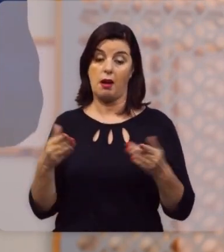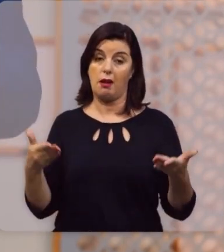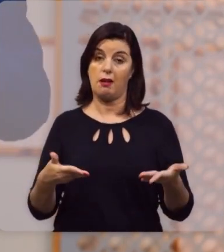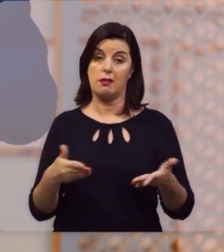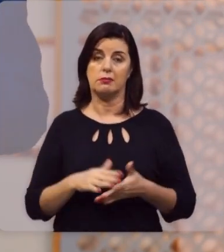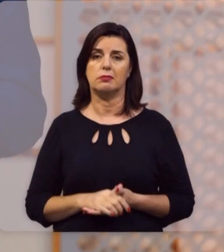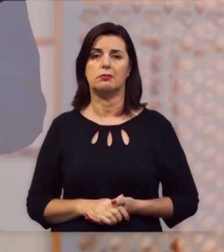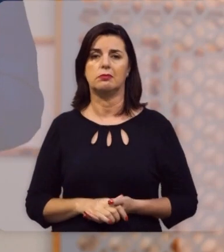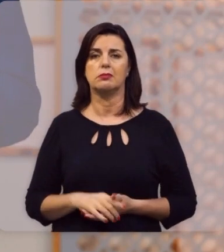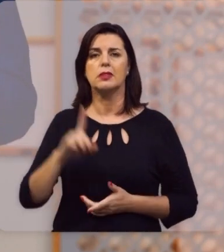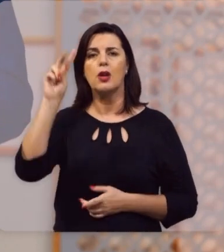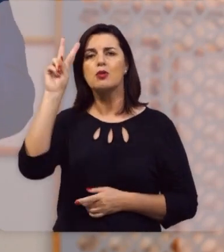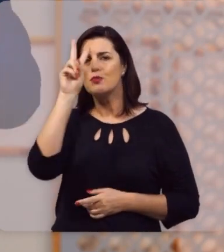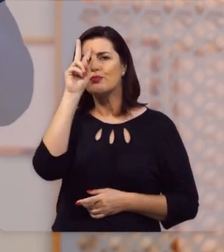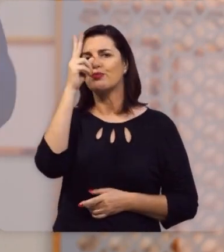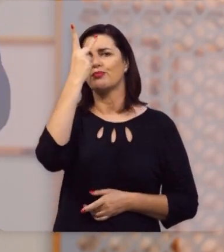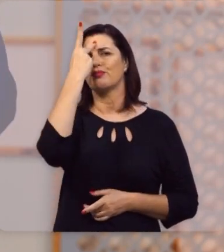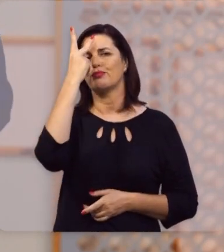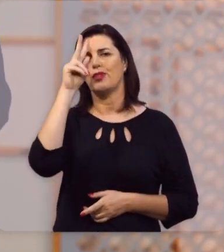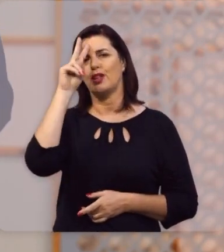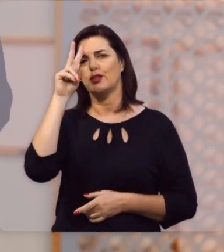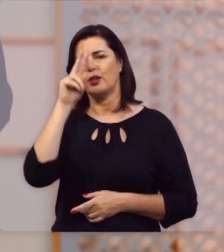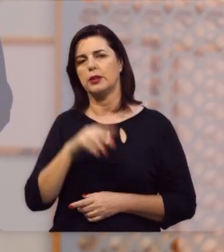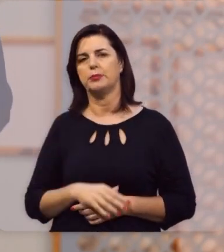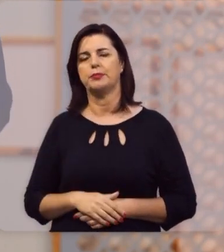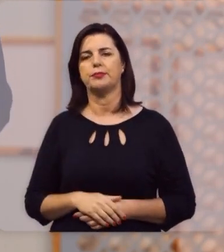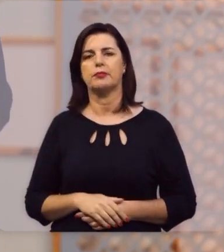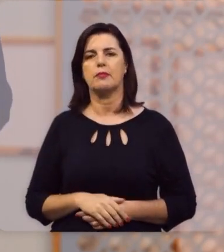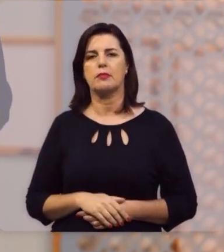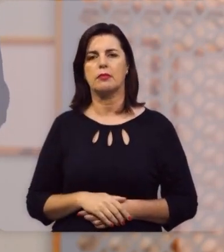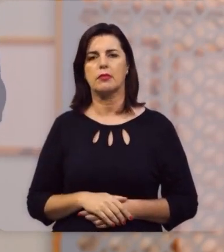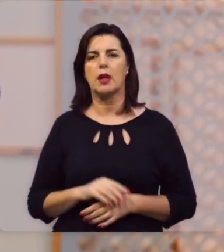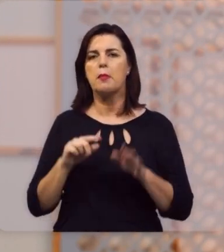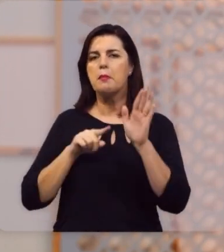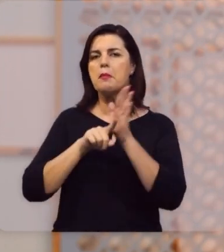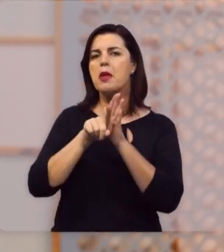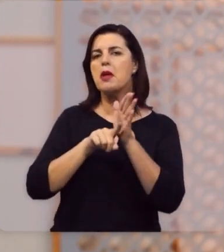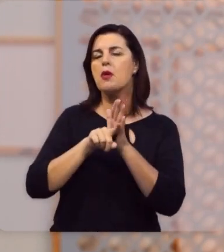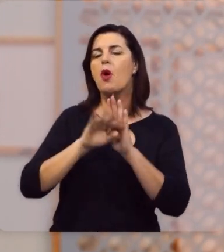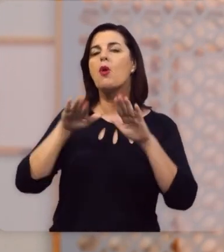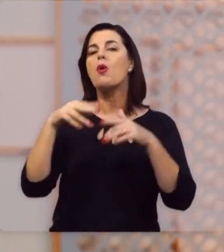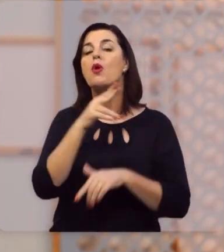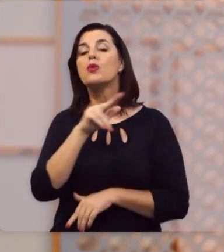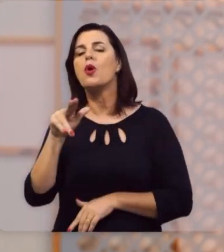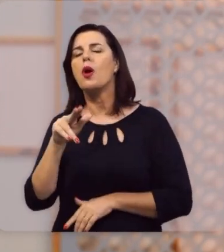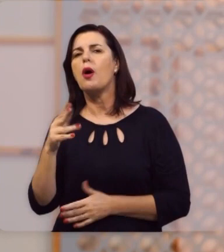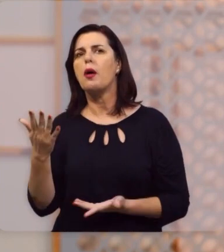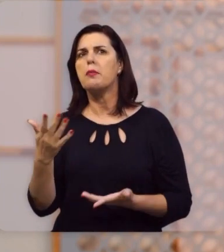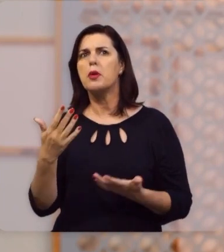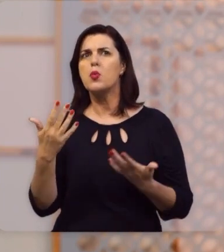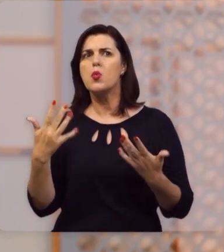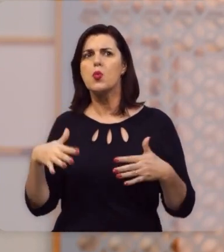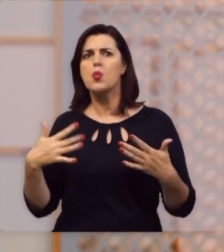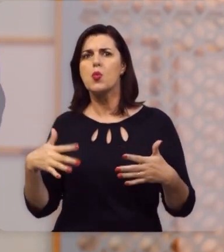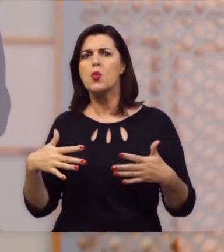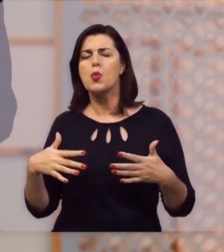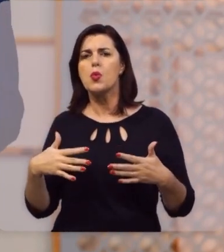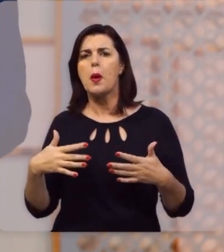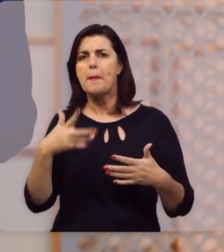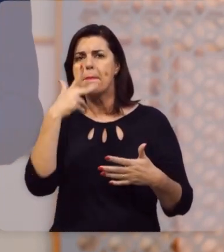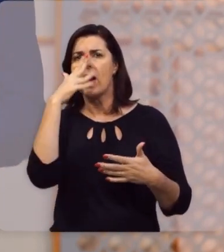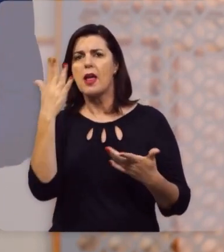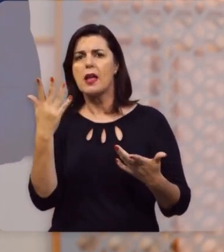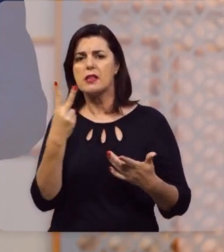Mas aqui, Deus muda a história dele. Esta pergunta, qual é o teu nome? É muito emblemática,